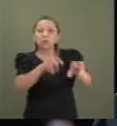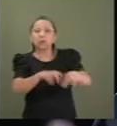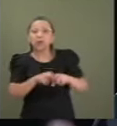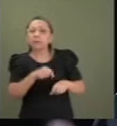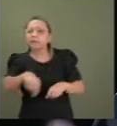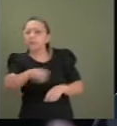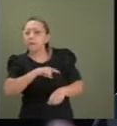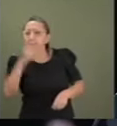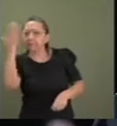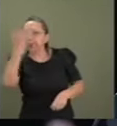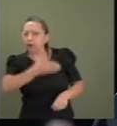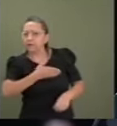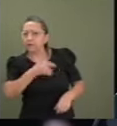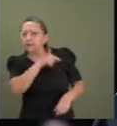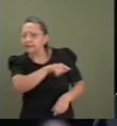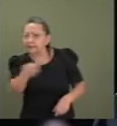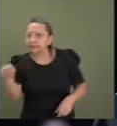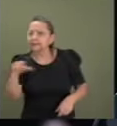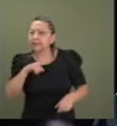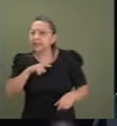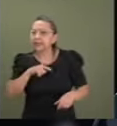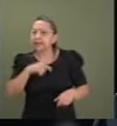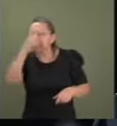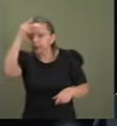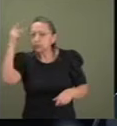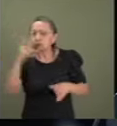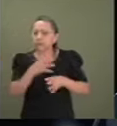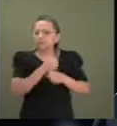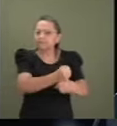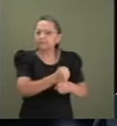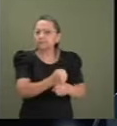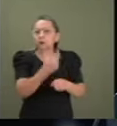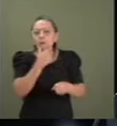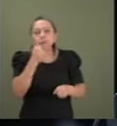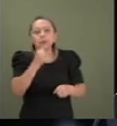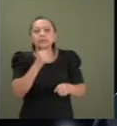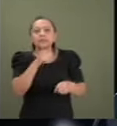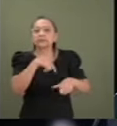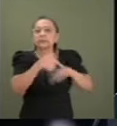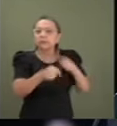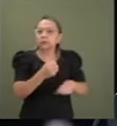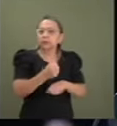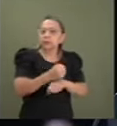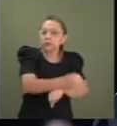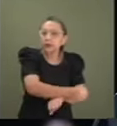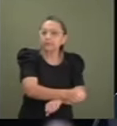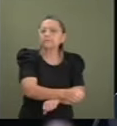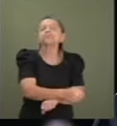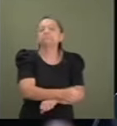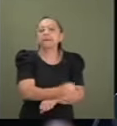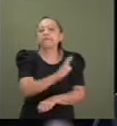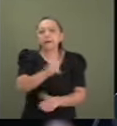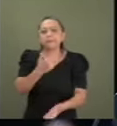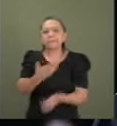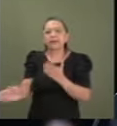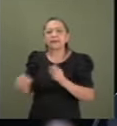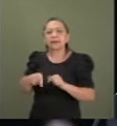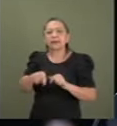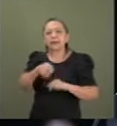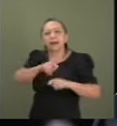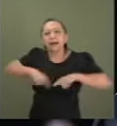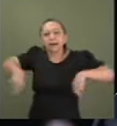comprovado que mantiveram homens e mulheres sob o regime de escravidão, perdem a propriedade.